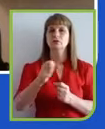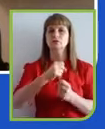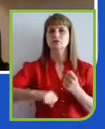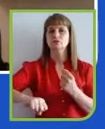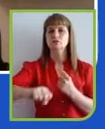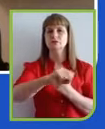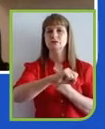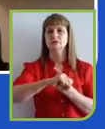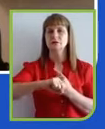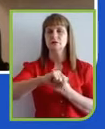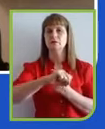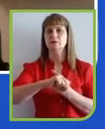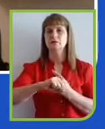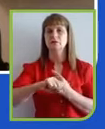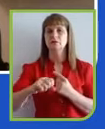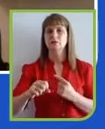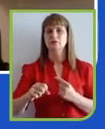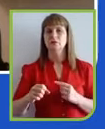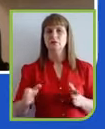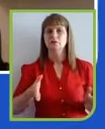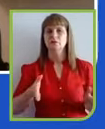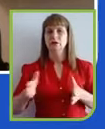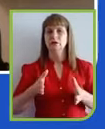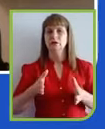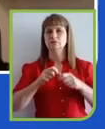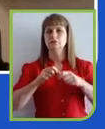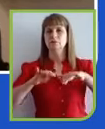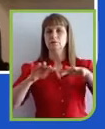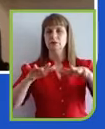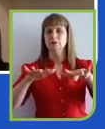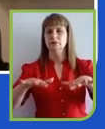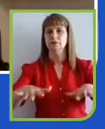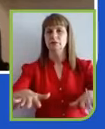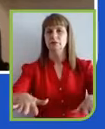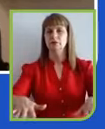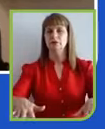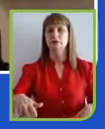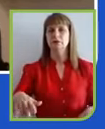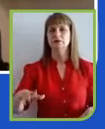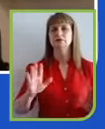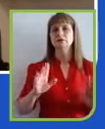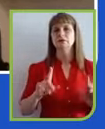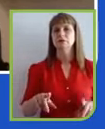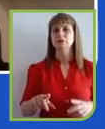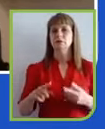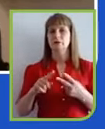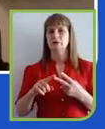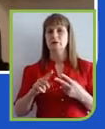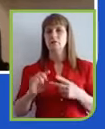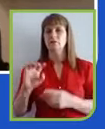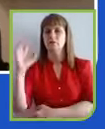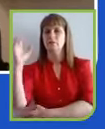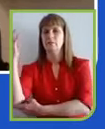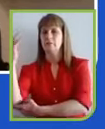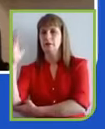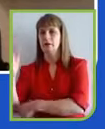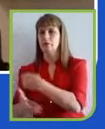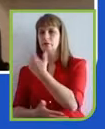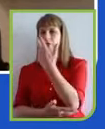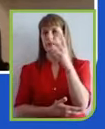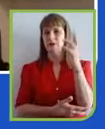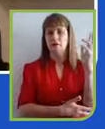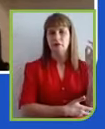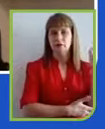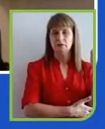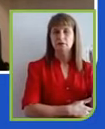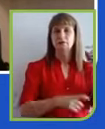e já que o meio ambiente é uma preocupação permanente, evidentemente foi intensificada, mas